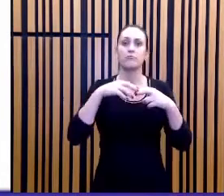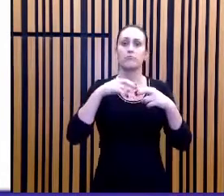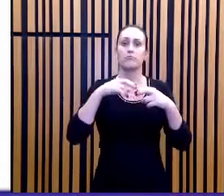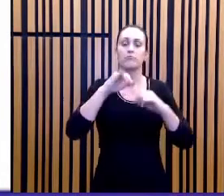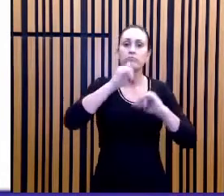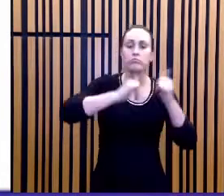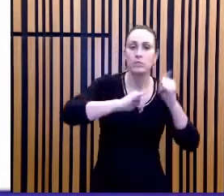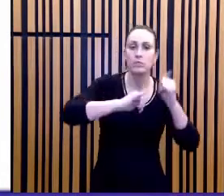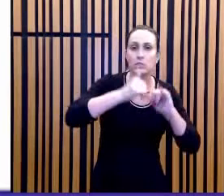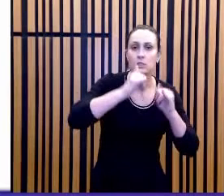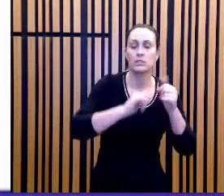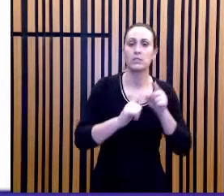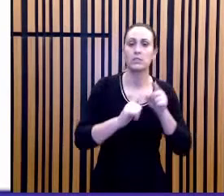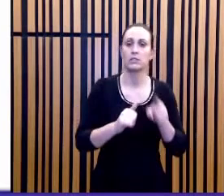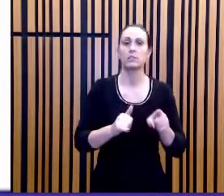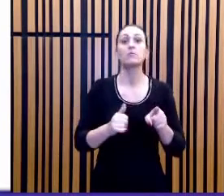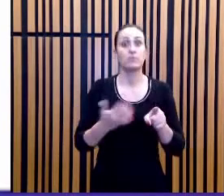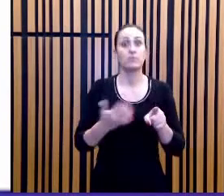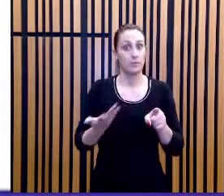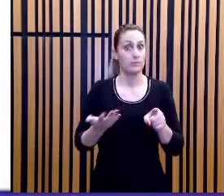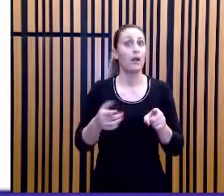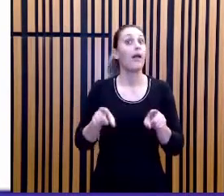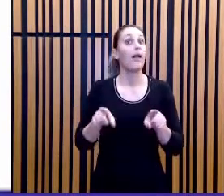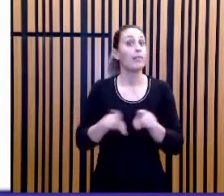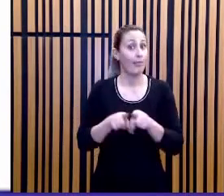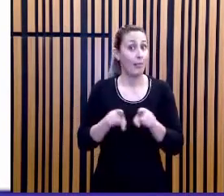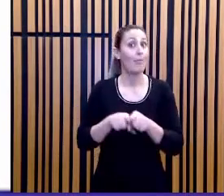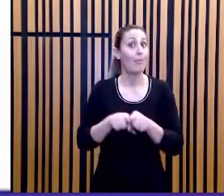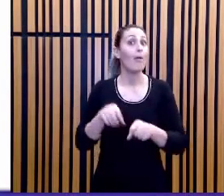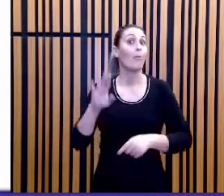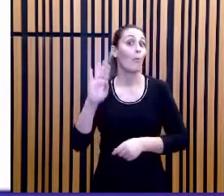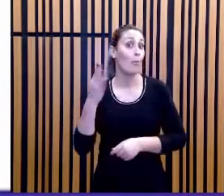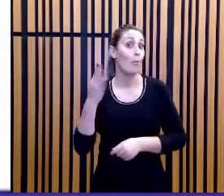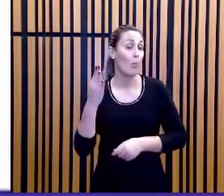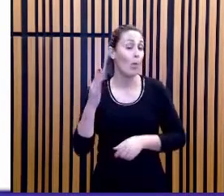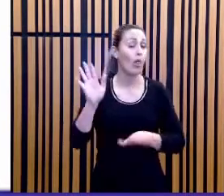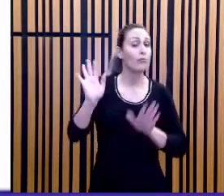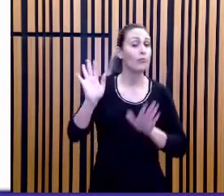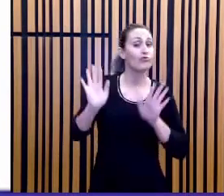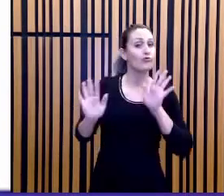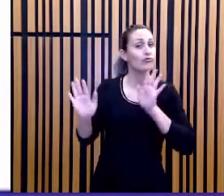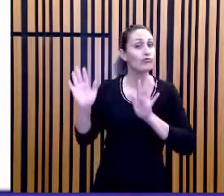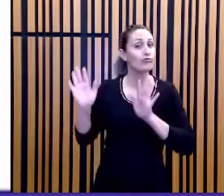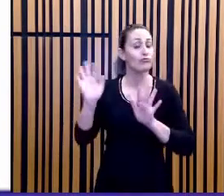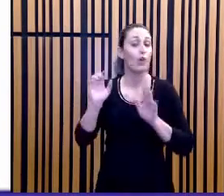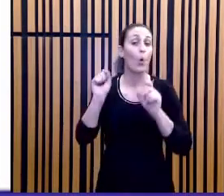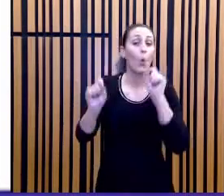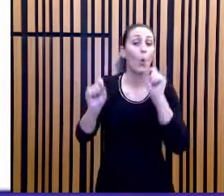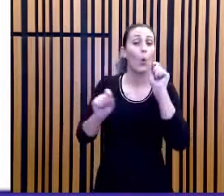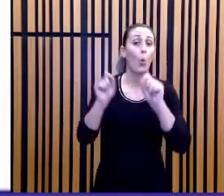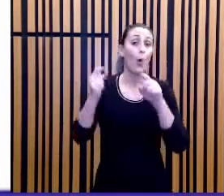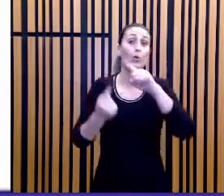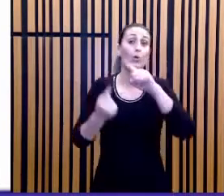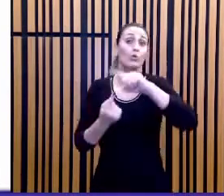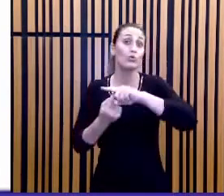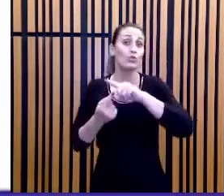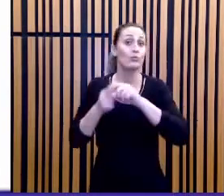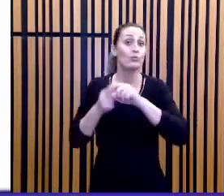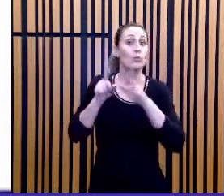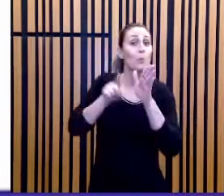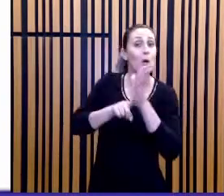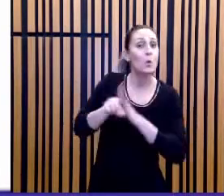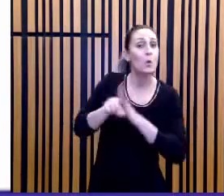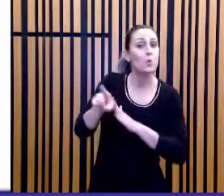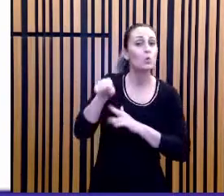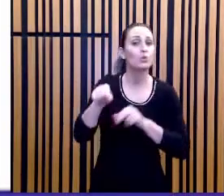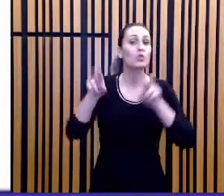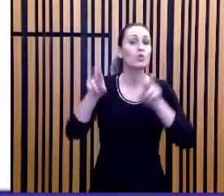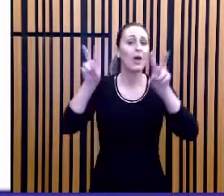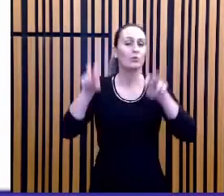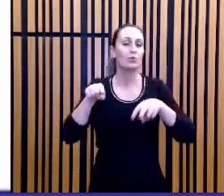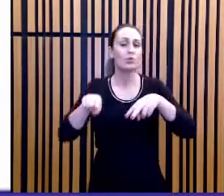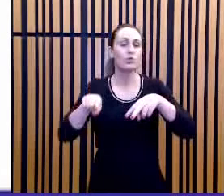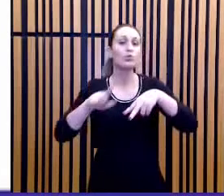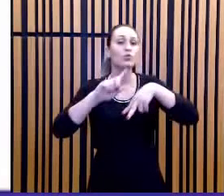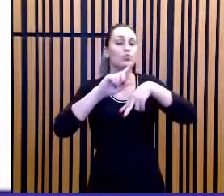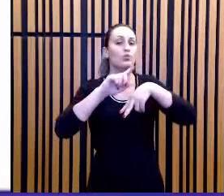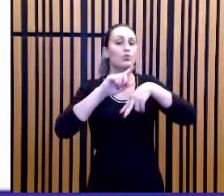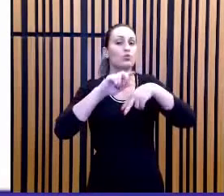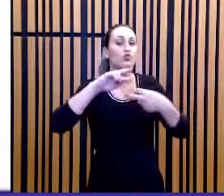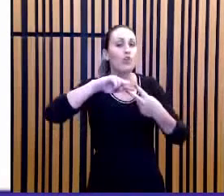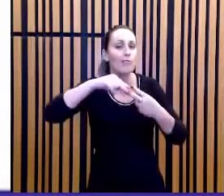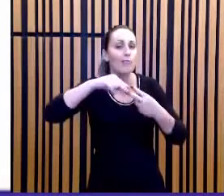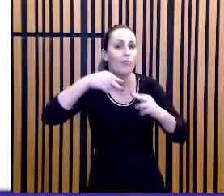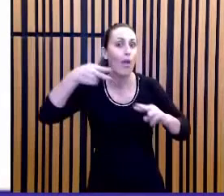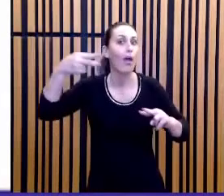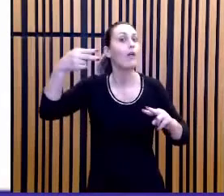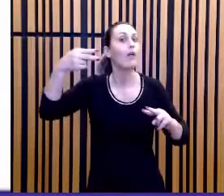Se bobear, de repente, até para a biologia, dependendo da natureza das questões, as questões de genética que envolvem